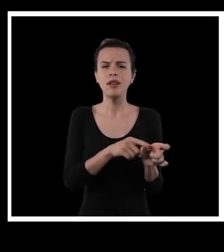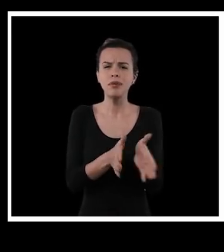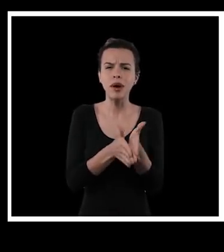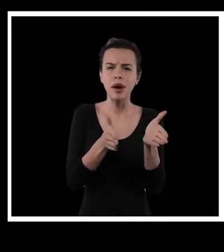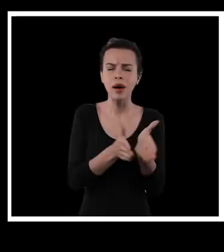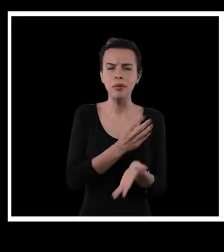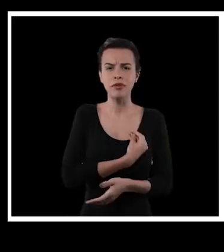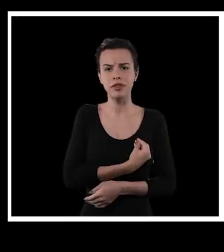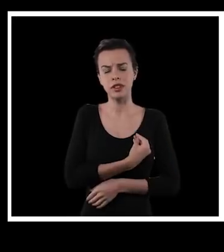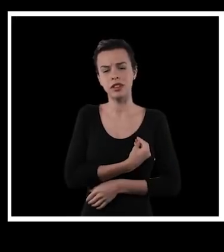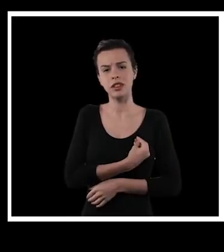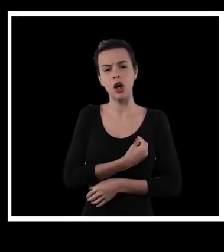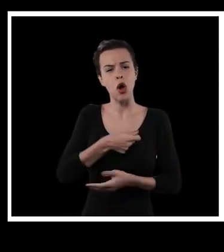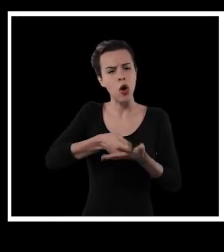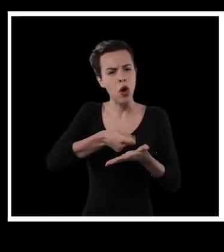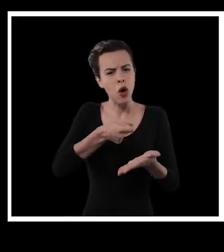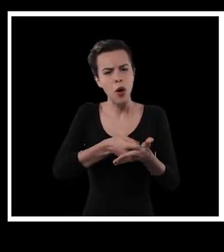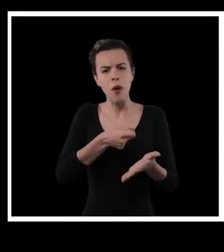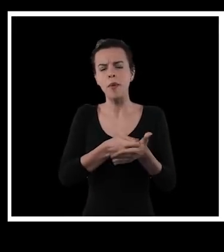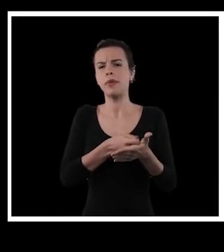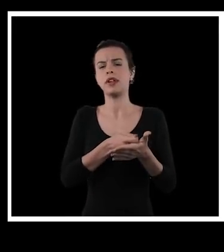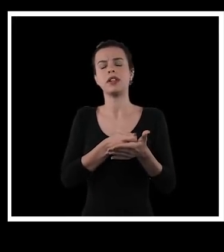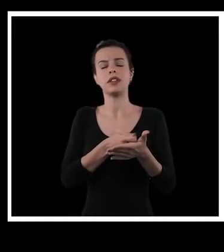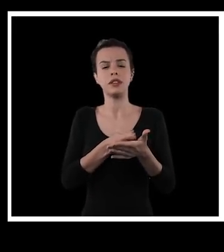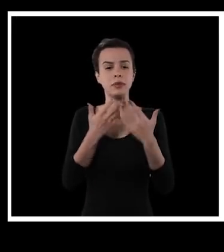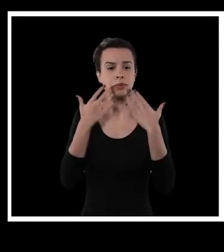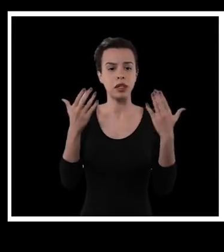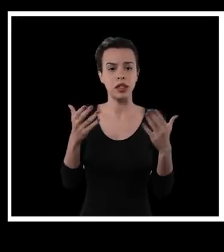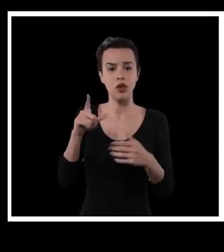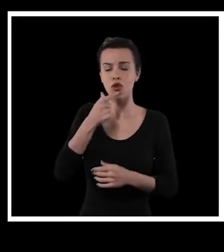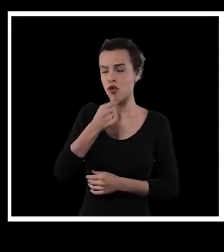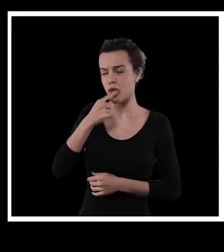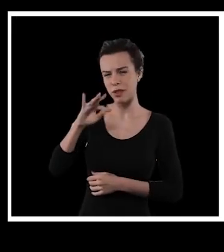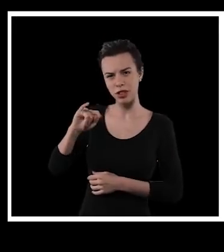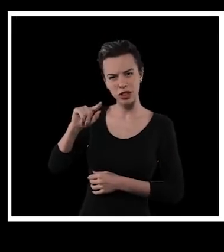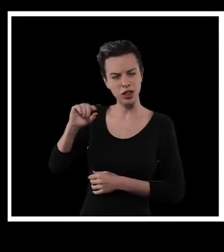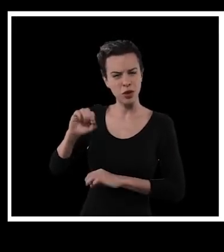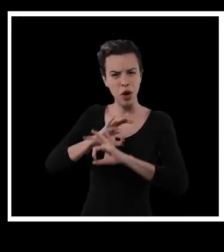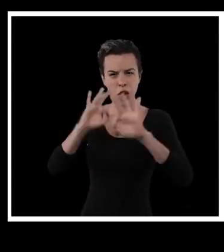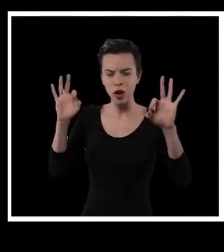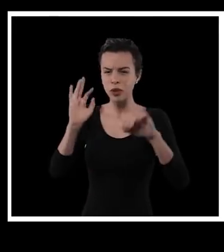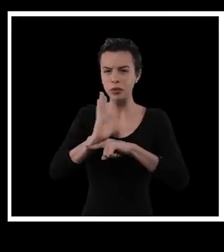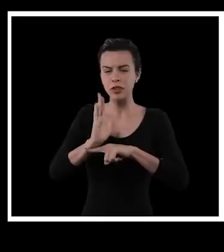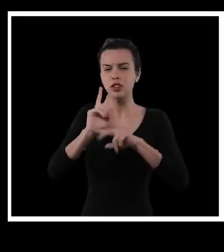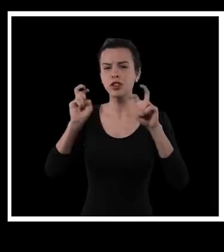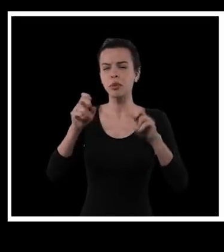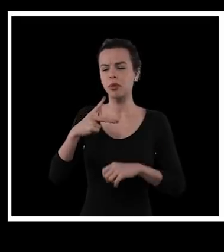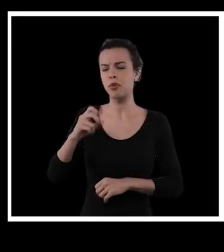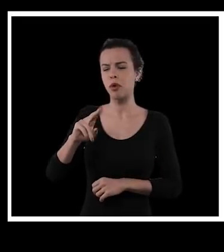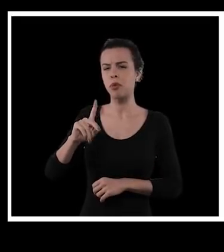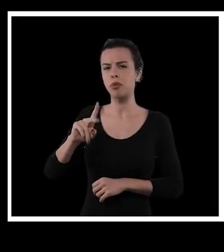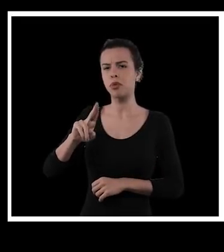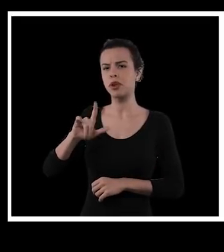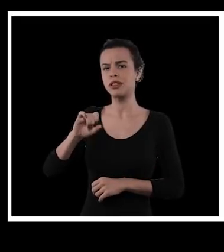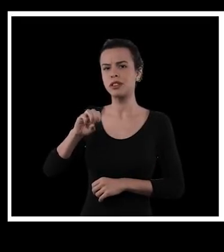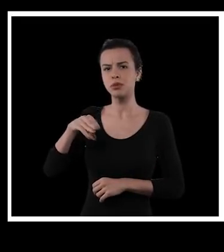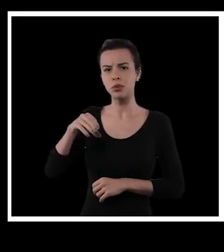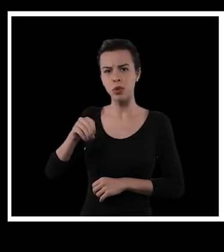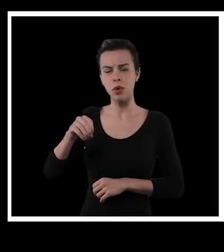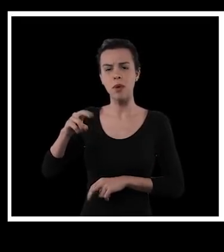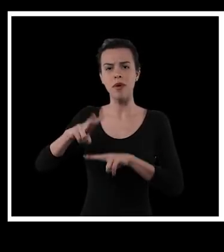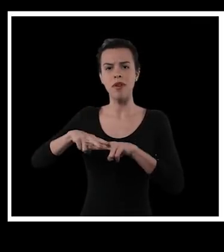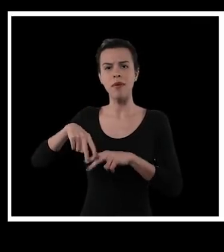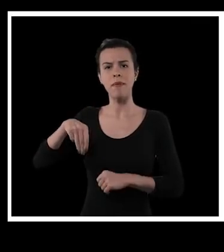uma vida absolutamente miserável, que é obrigada a ficar exposto. E o Tiago fez um vídeo ótimo sobre isso, do populismo penal.